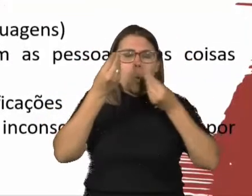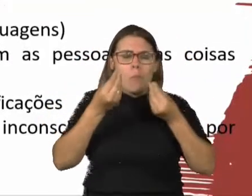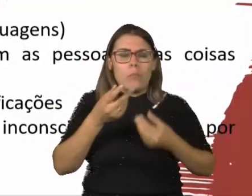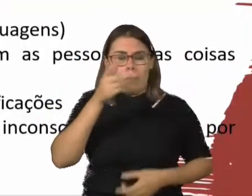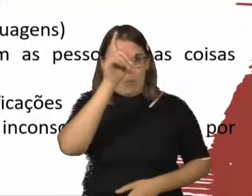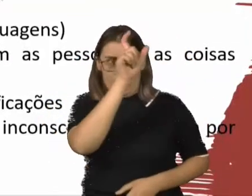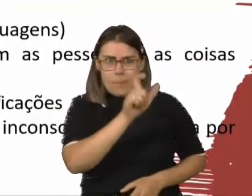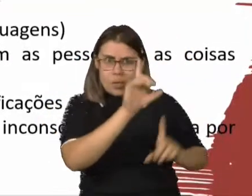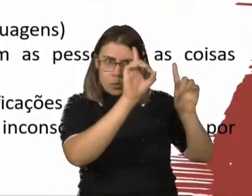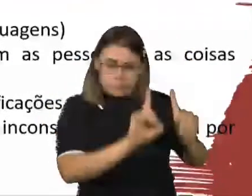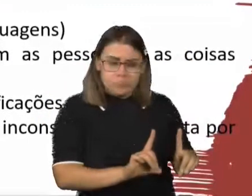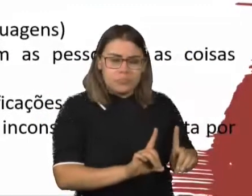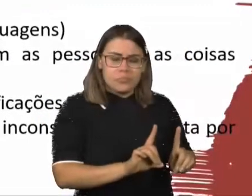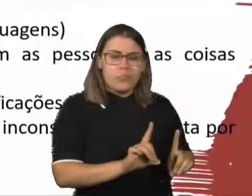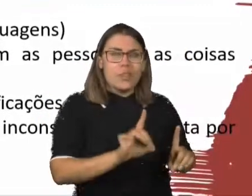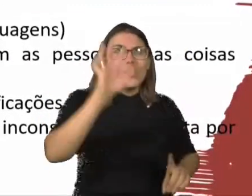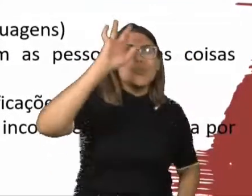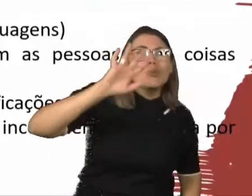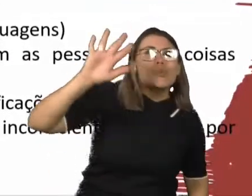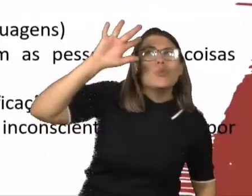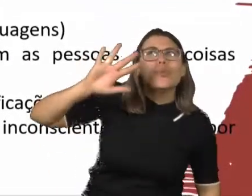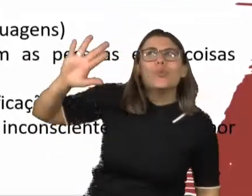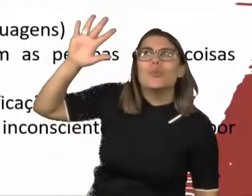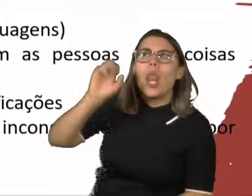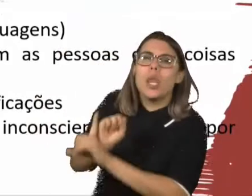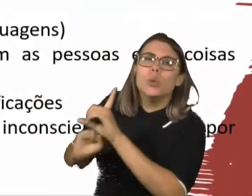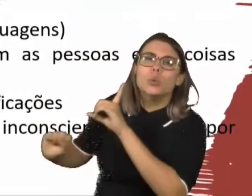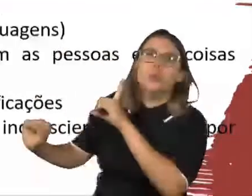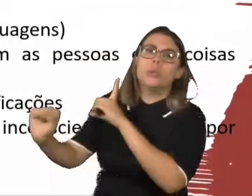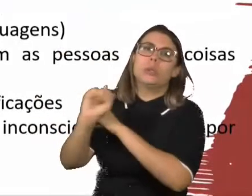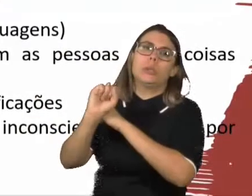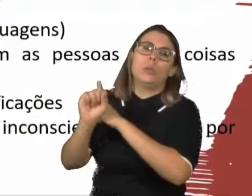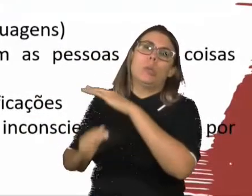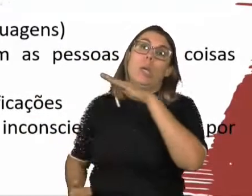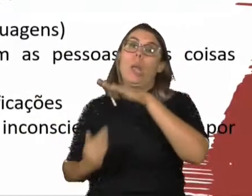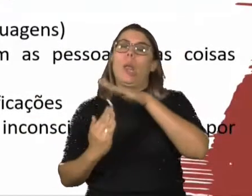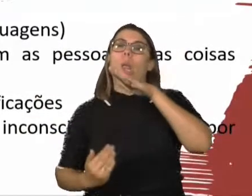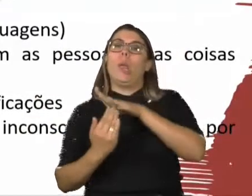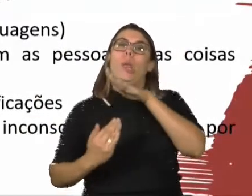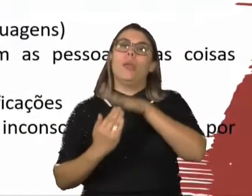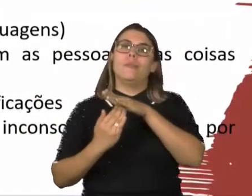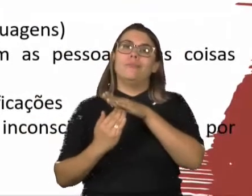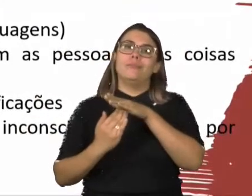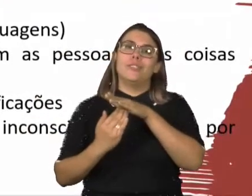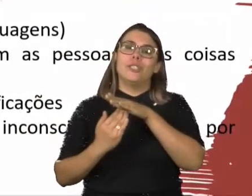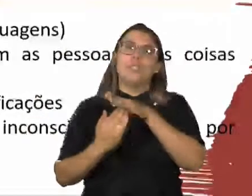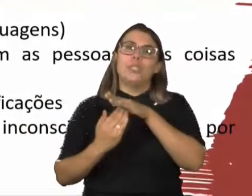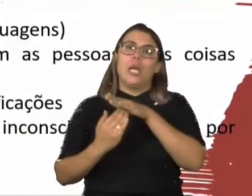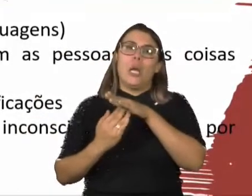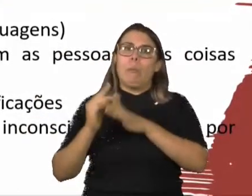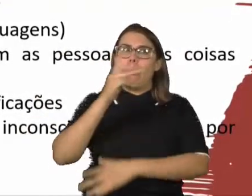deficiência, ela já vem no imaginário social impedida, simbolicamente, de escolher, de